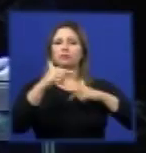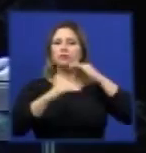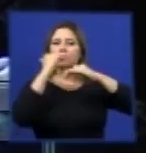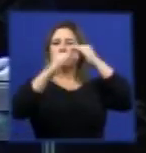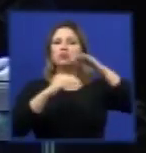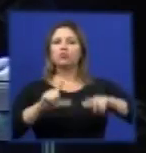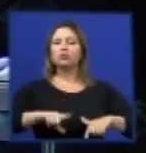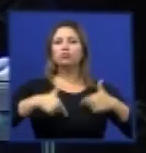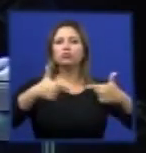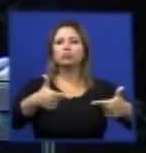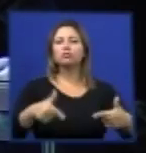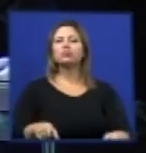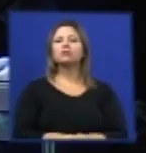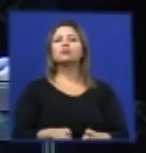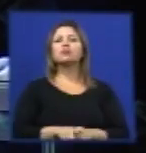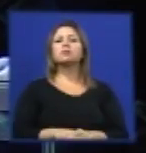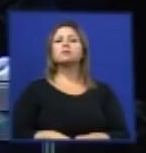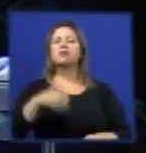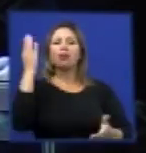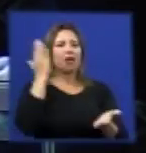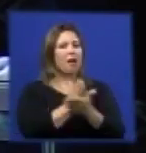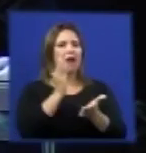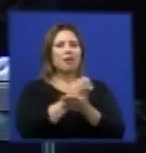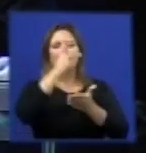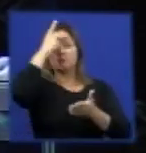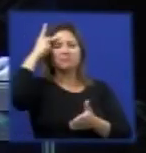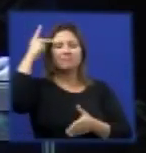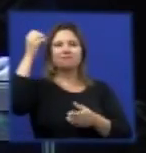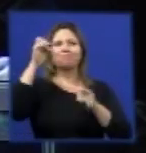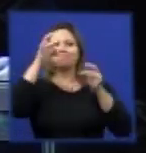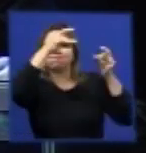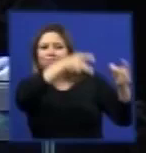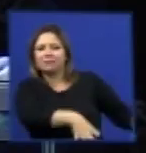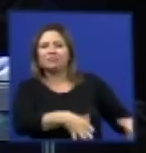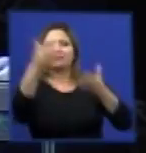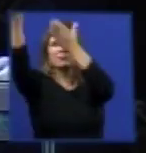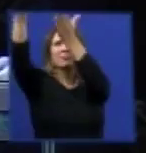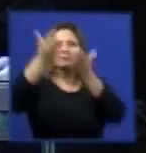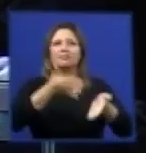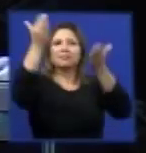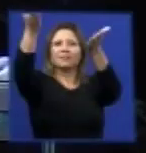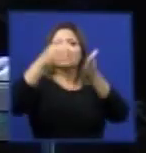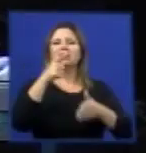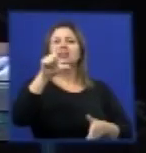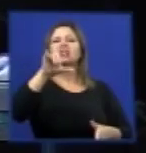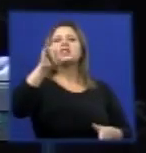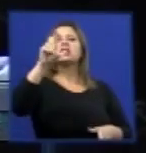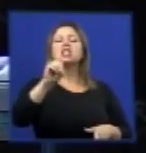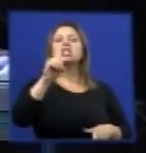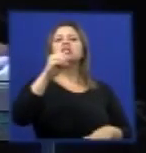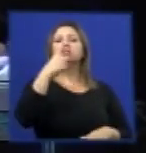que torne o país um depósito de bens inservíveis ou de bens que tenham tecnologia ultrapassada.